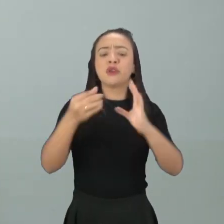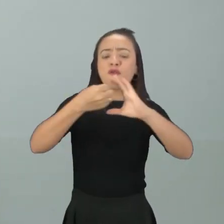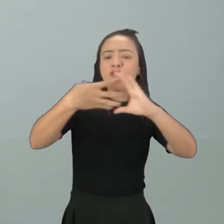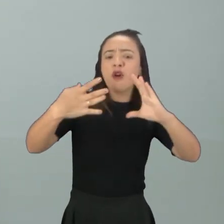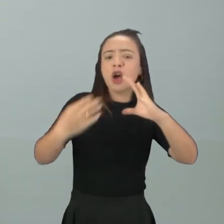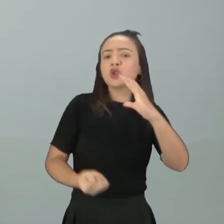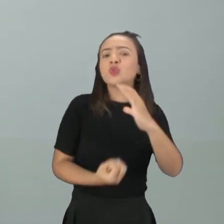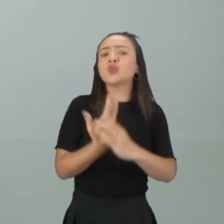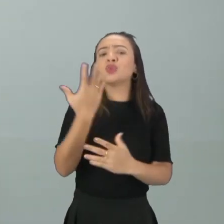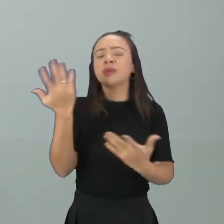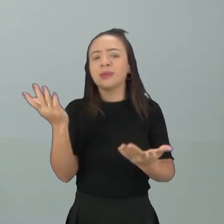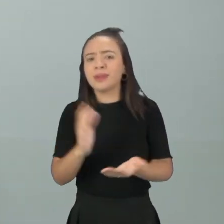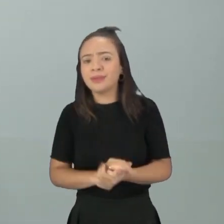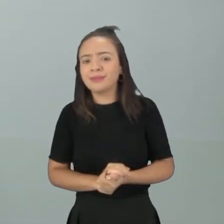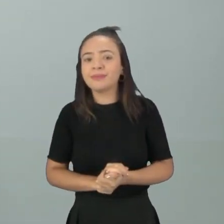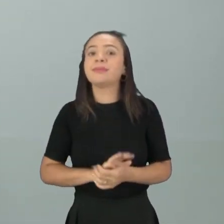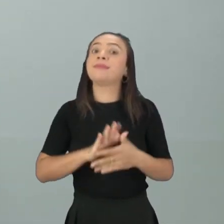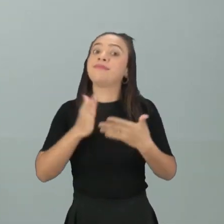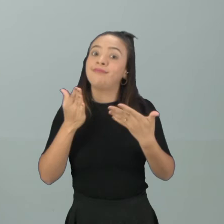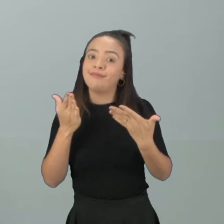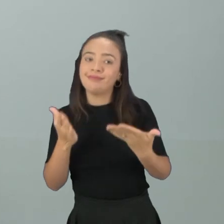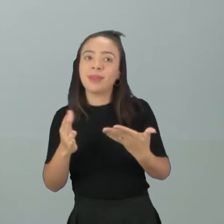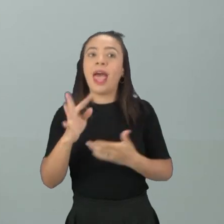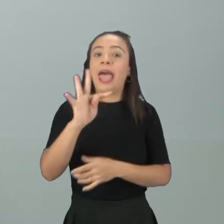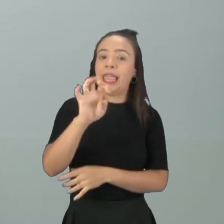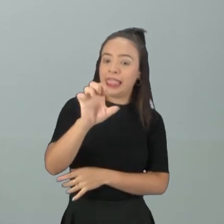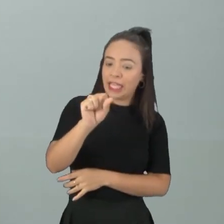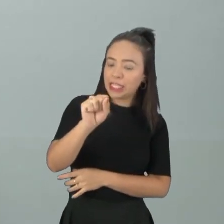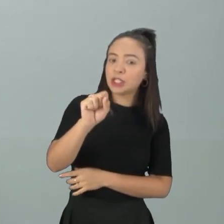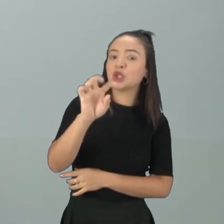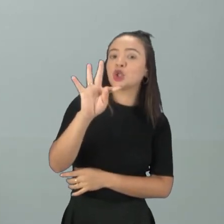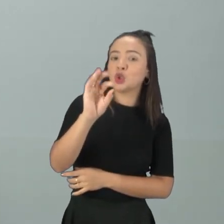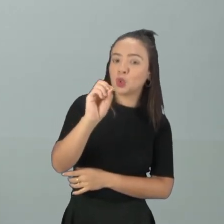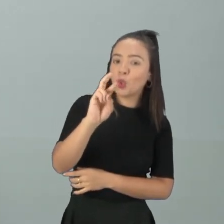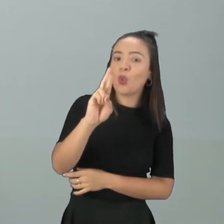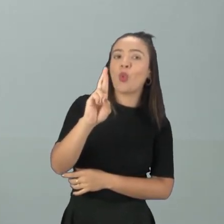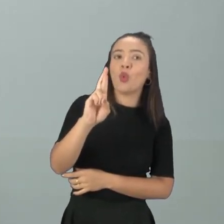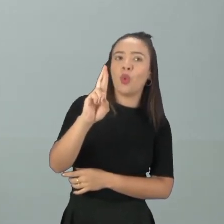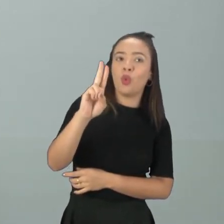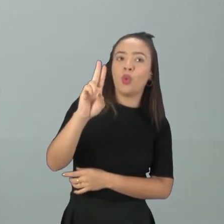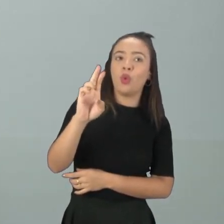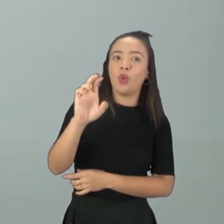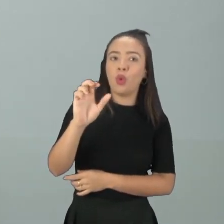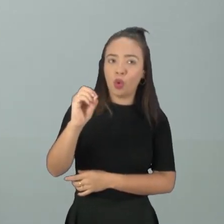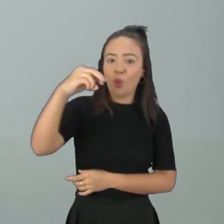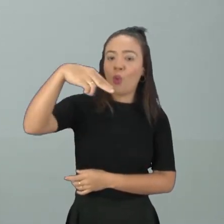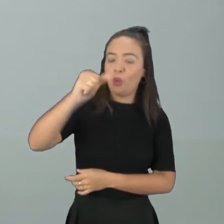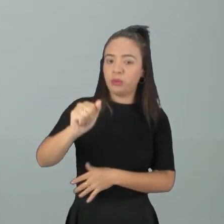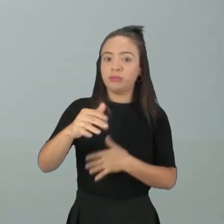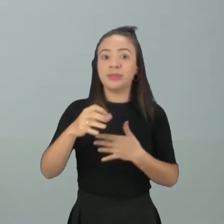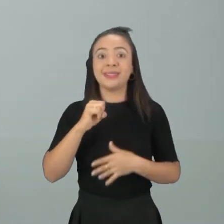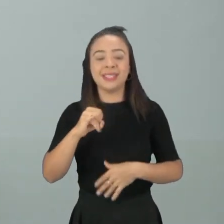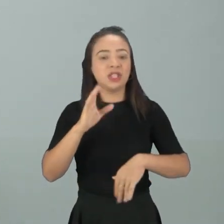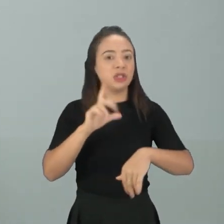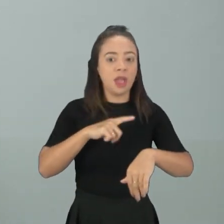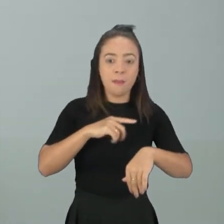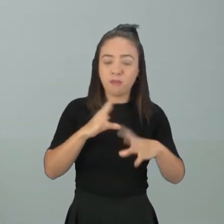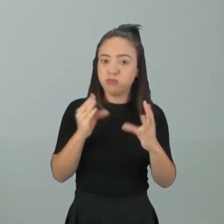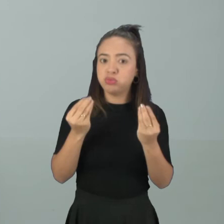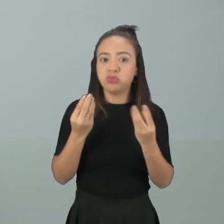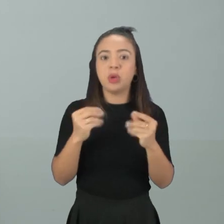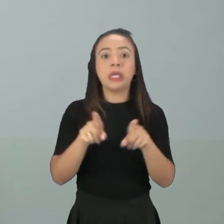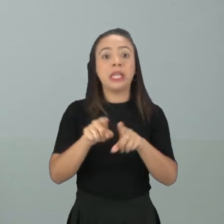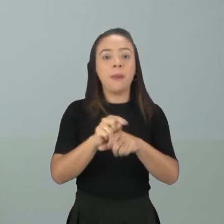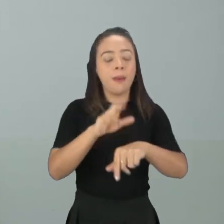sexuais secundárias? É o hormônio testosterona, tá? Então, quanto mais testosterona que ele jovem tiver Mais